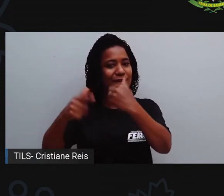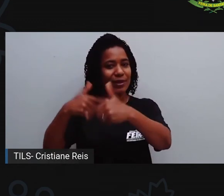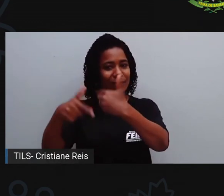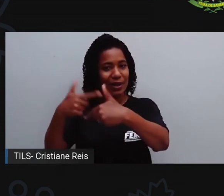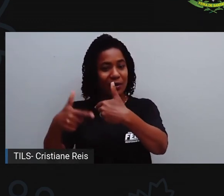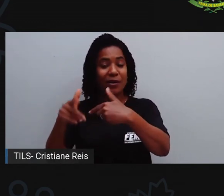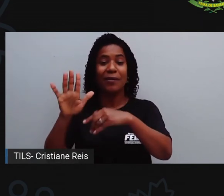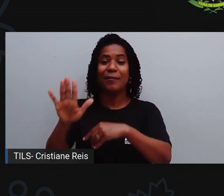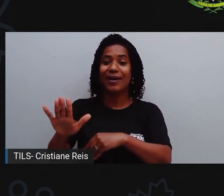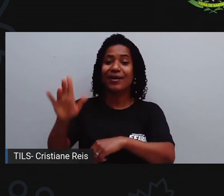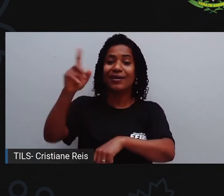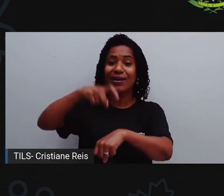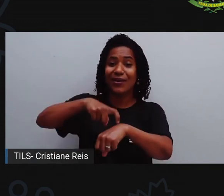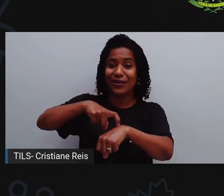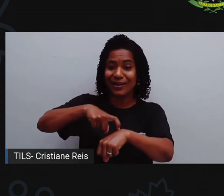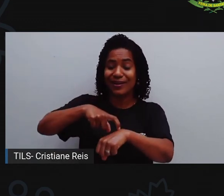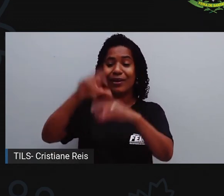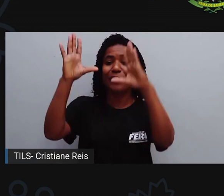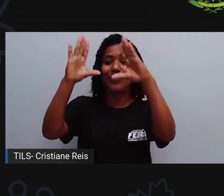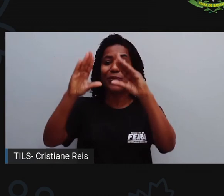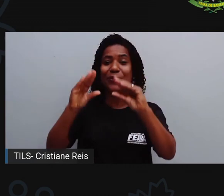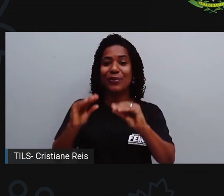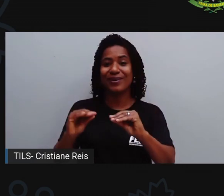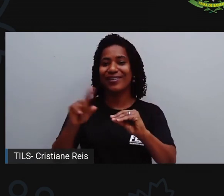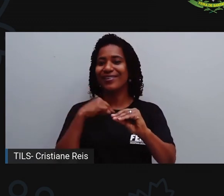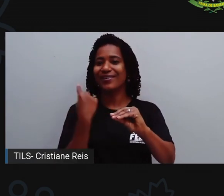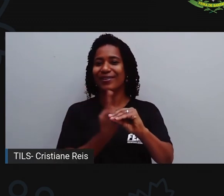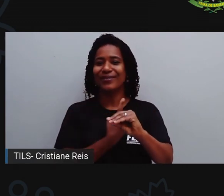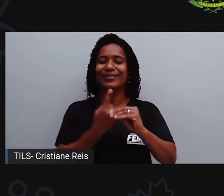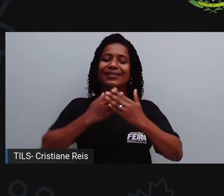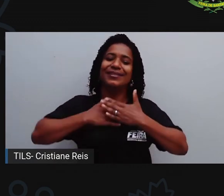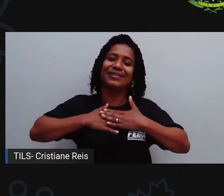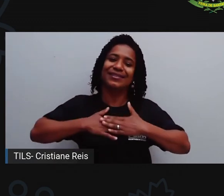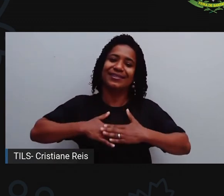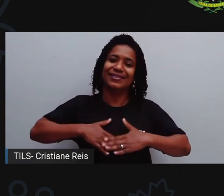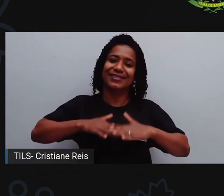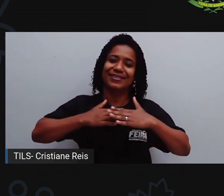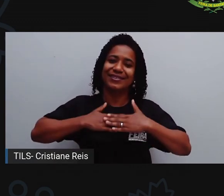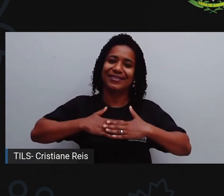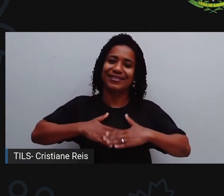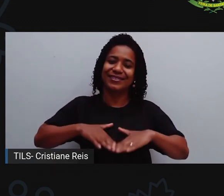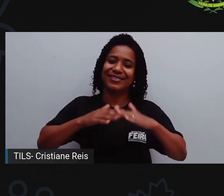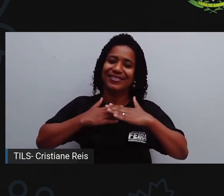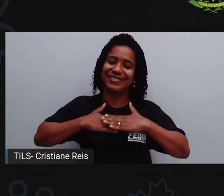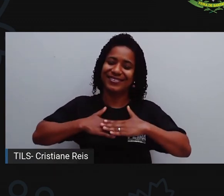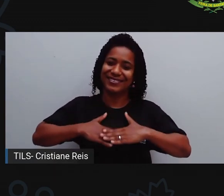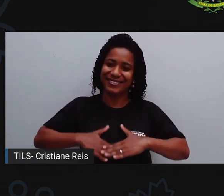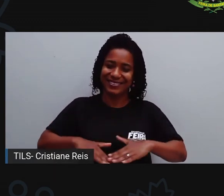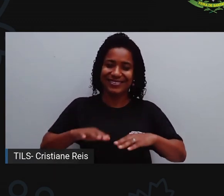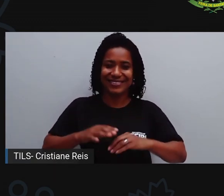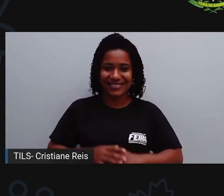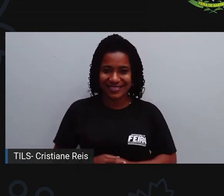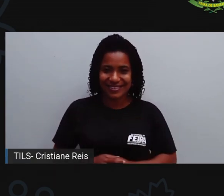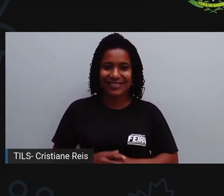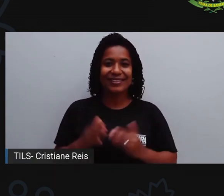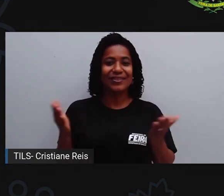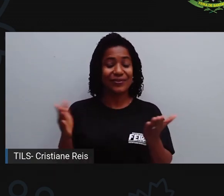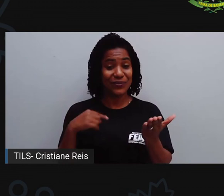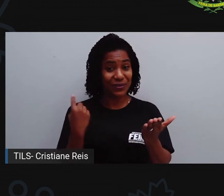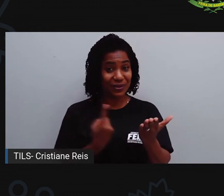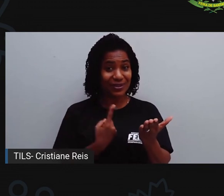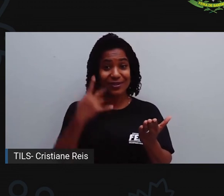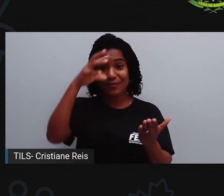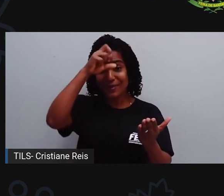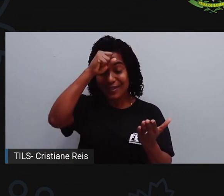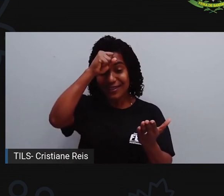período da noite é o período que a gente utiliza para descansar, certo? A gente já aprendeu que